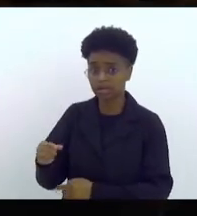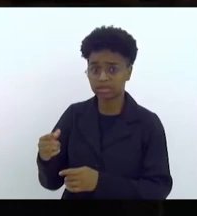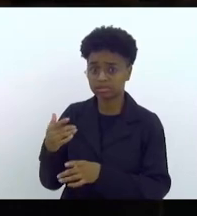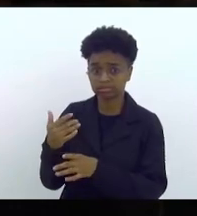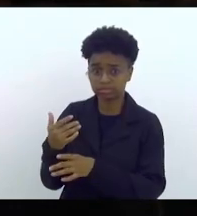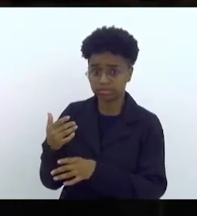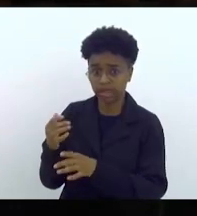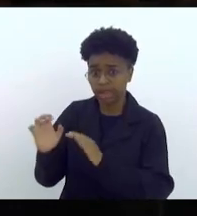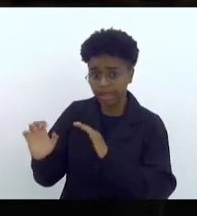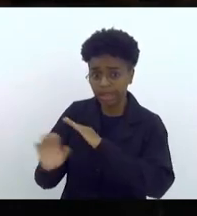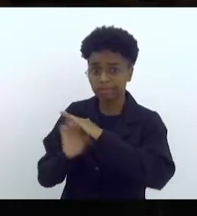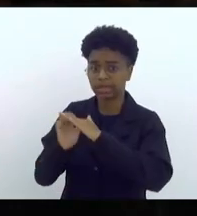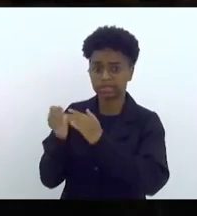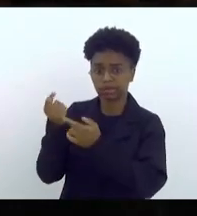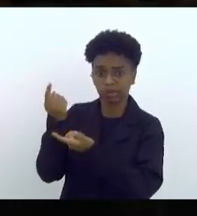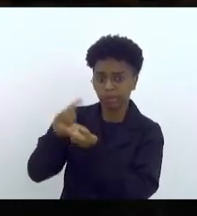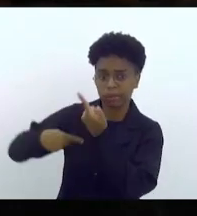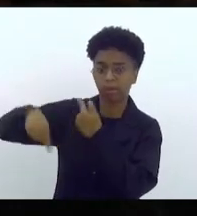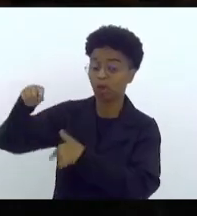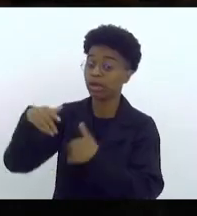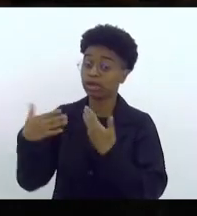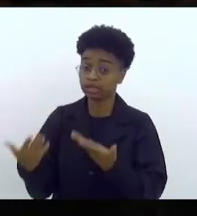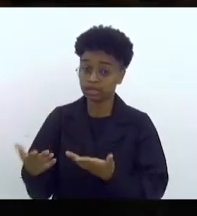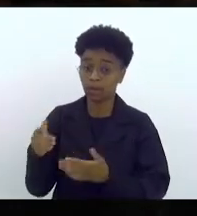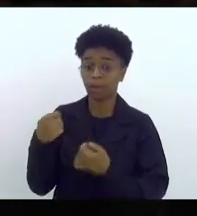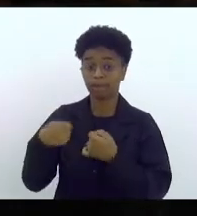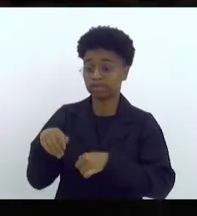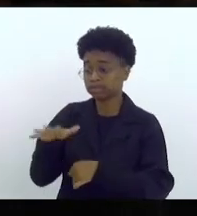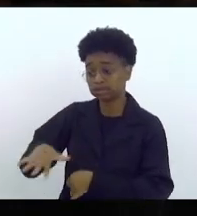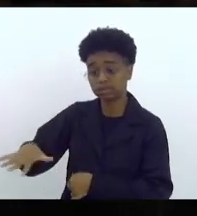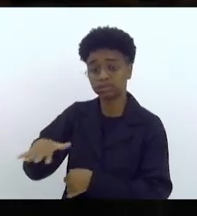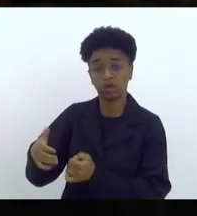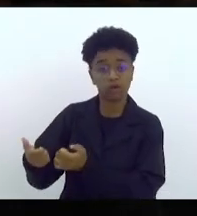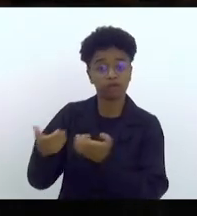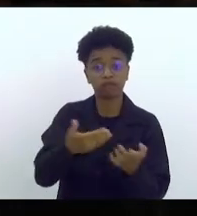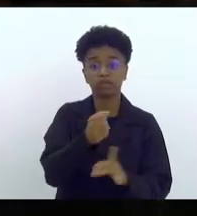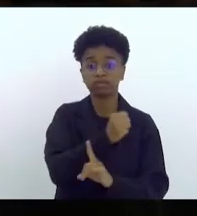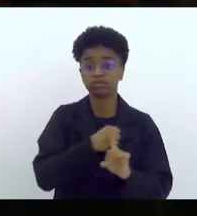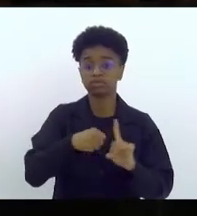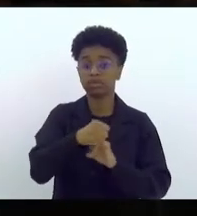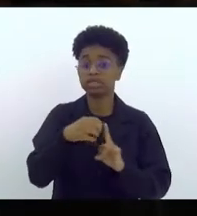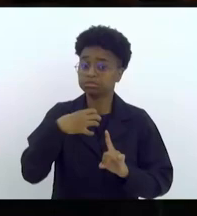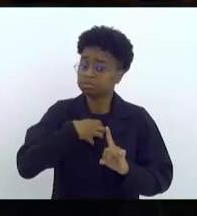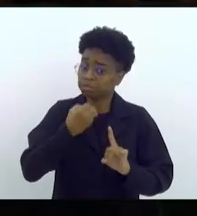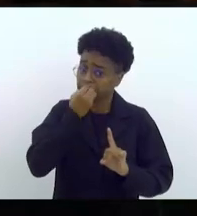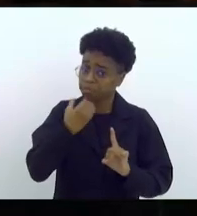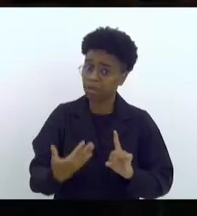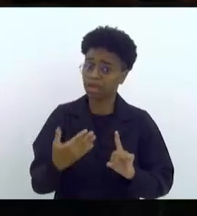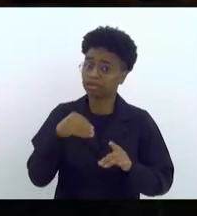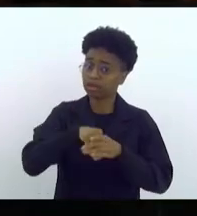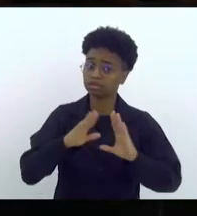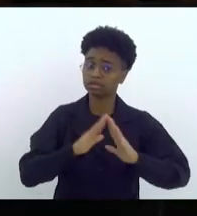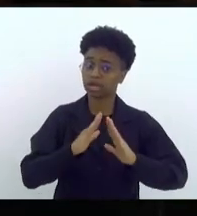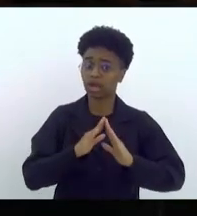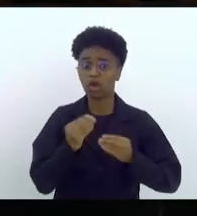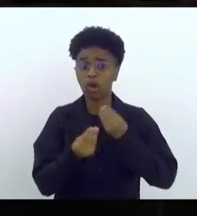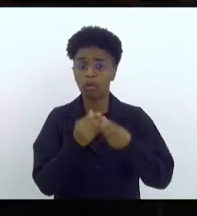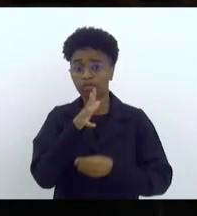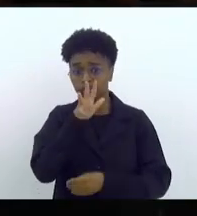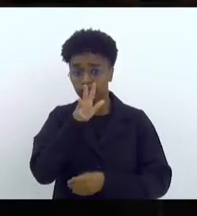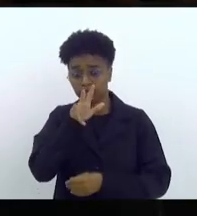é. Então, o mínimo de contrapartida social a ser oferecida é o bem-estar do ar que se respira.